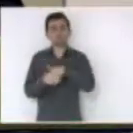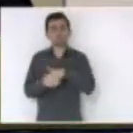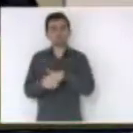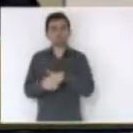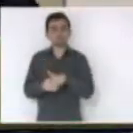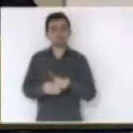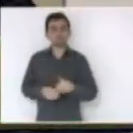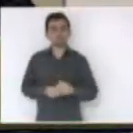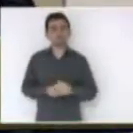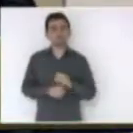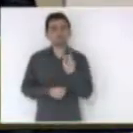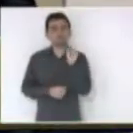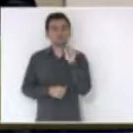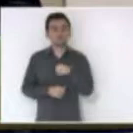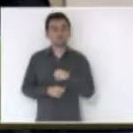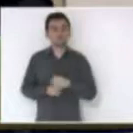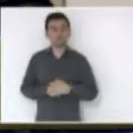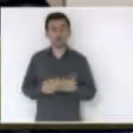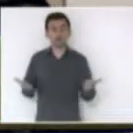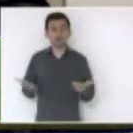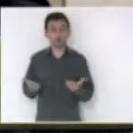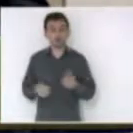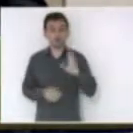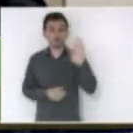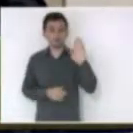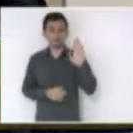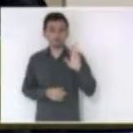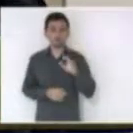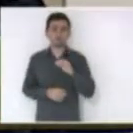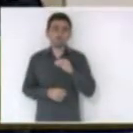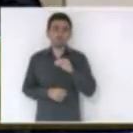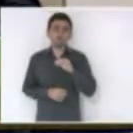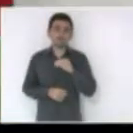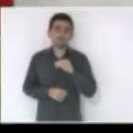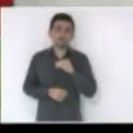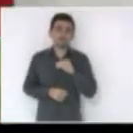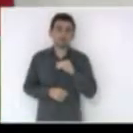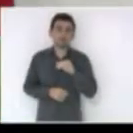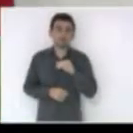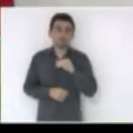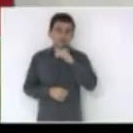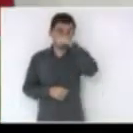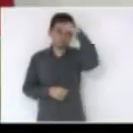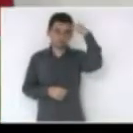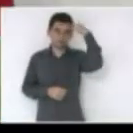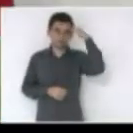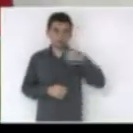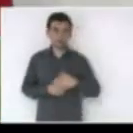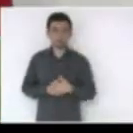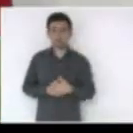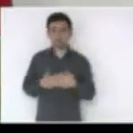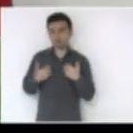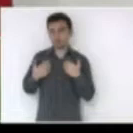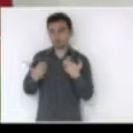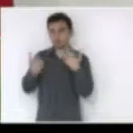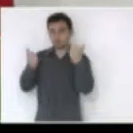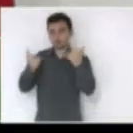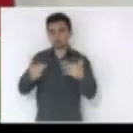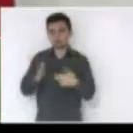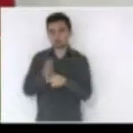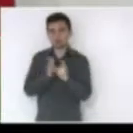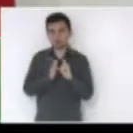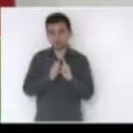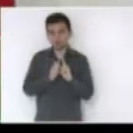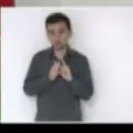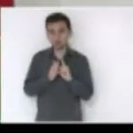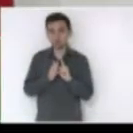uma palavra o líder do governo deputado Darcy de Matos presidente eu desejo falar da Celeste mas antes porém